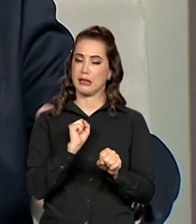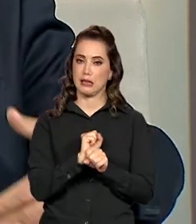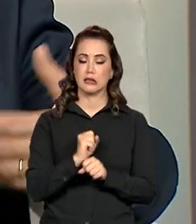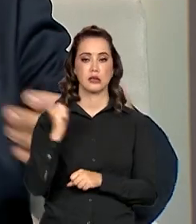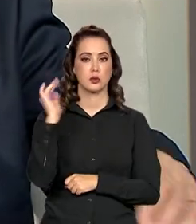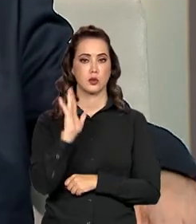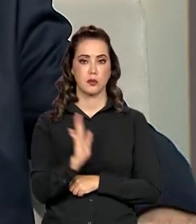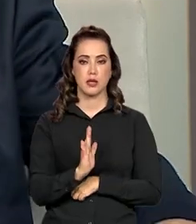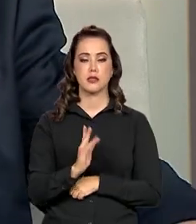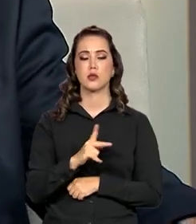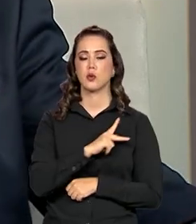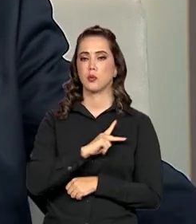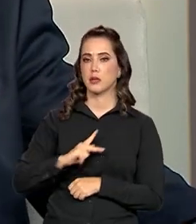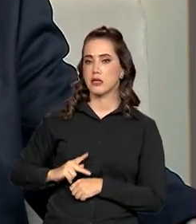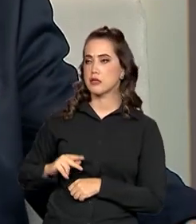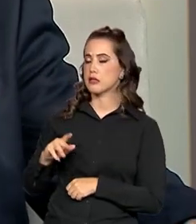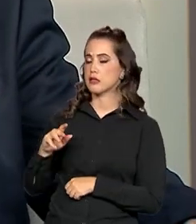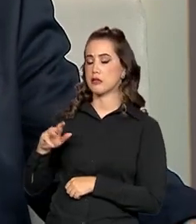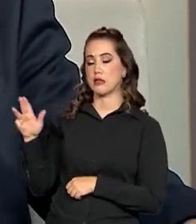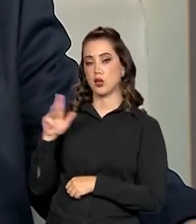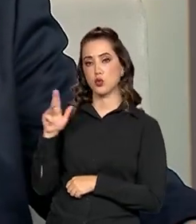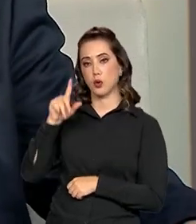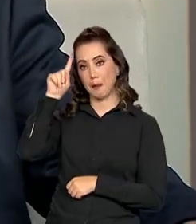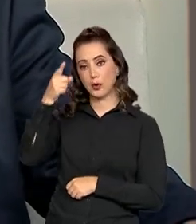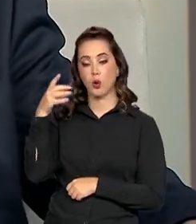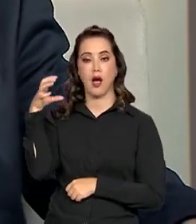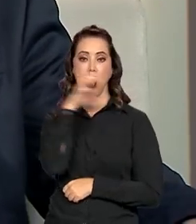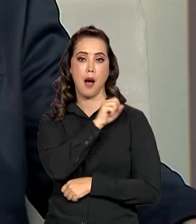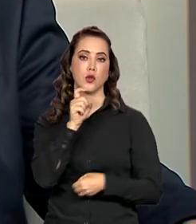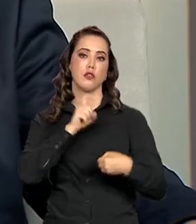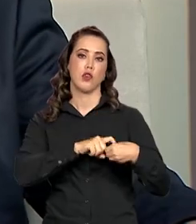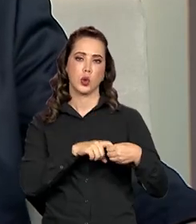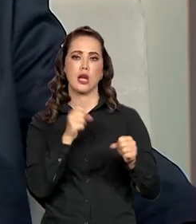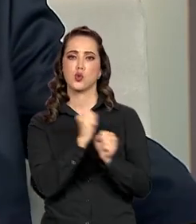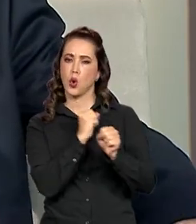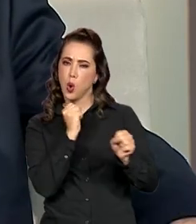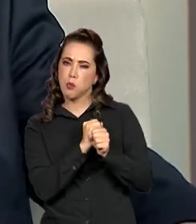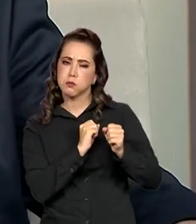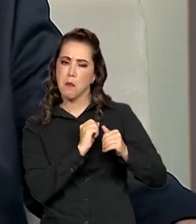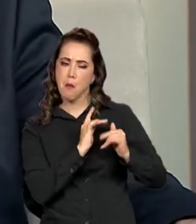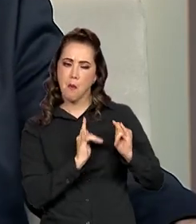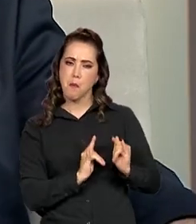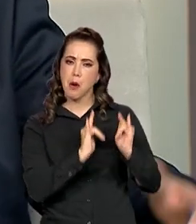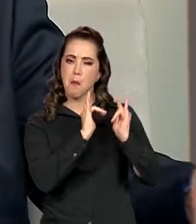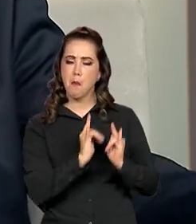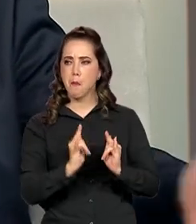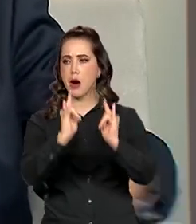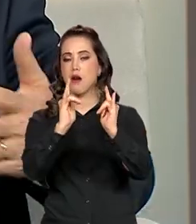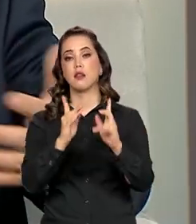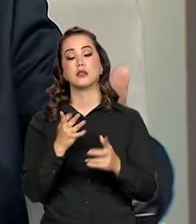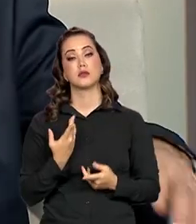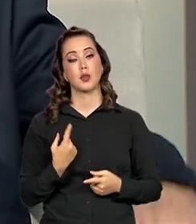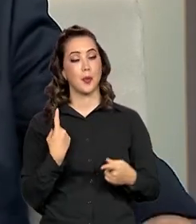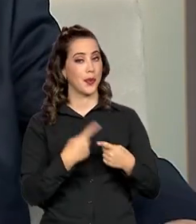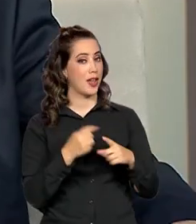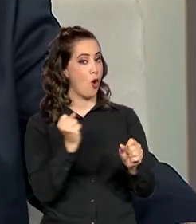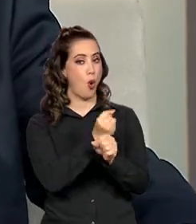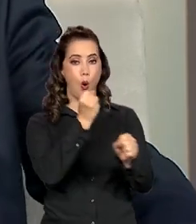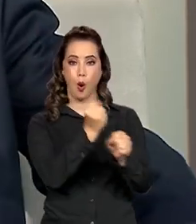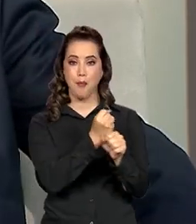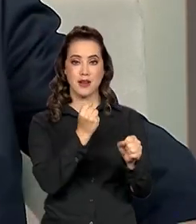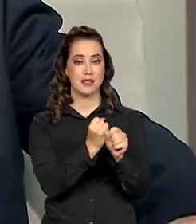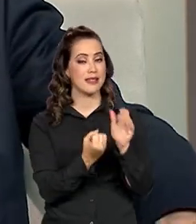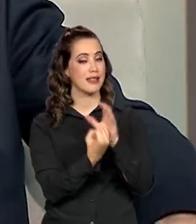fazer o estudo, retomar o mais rápido possível. Isso cria uma nova expectativa, expectativa de gerar emprego. Obras é emprego na veia,